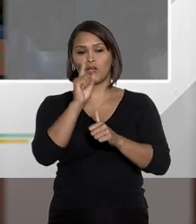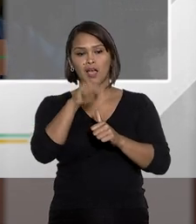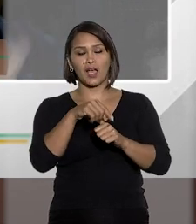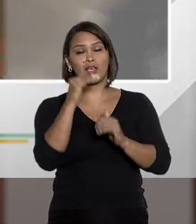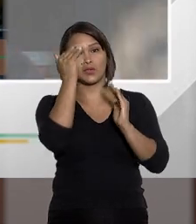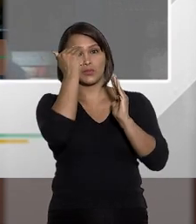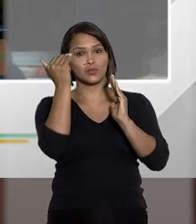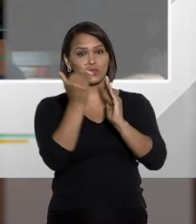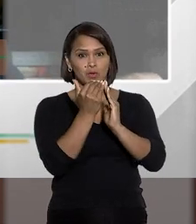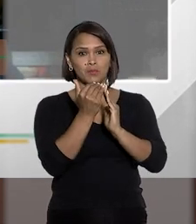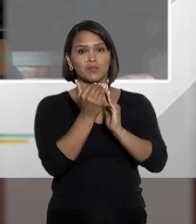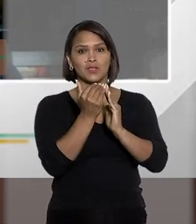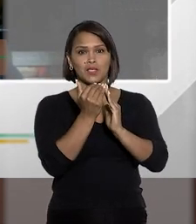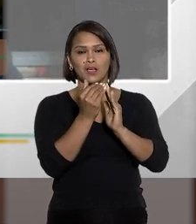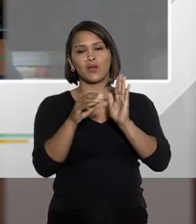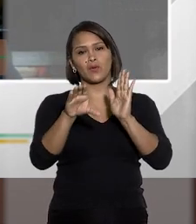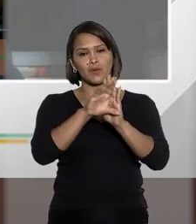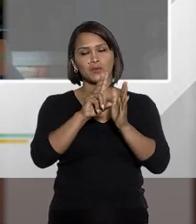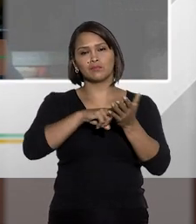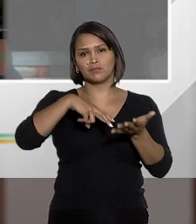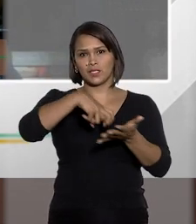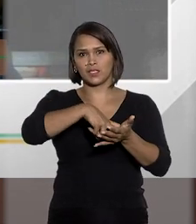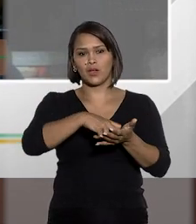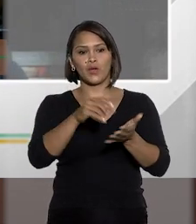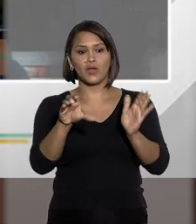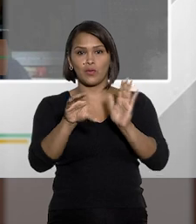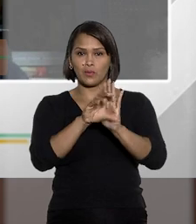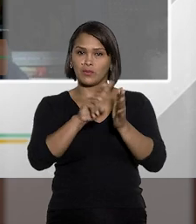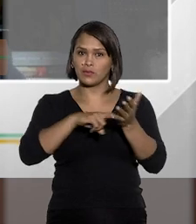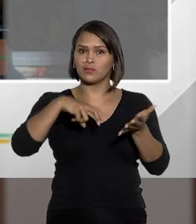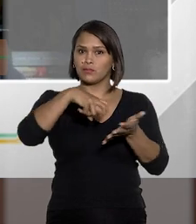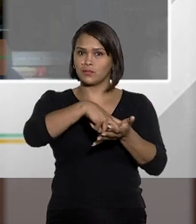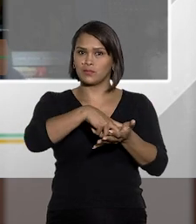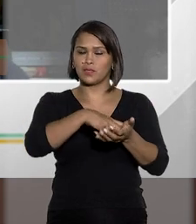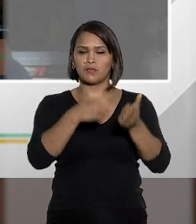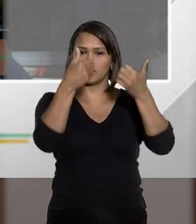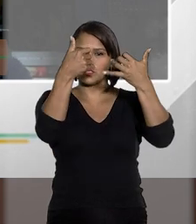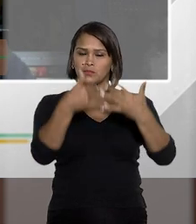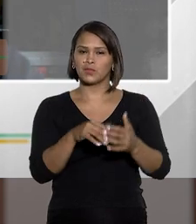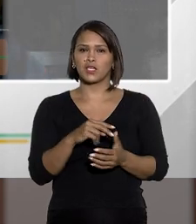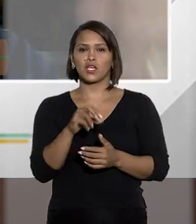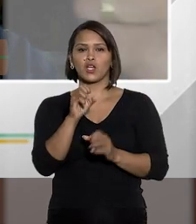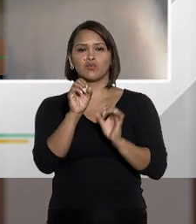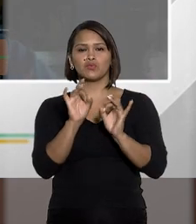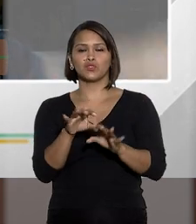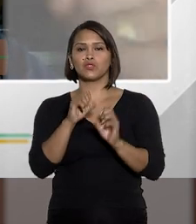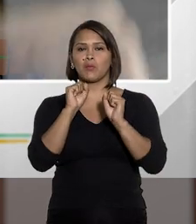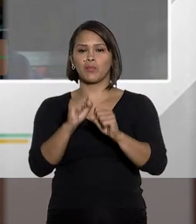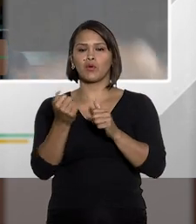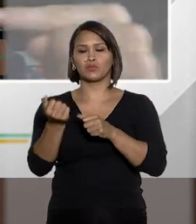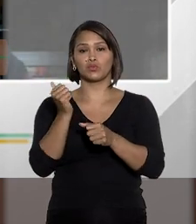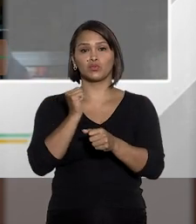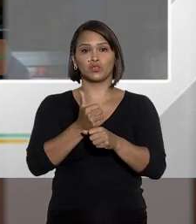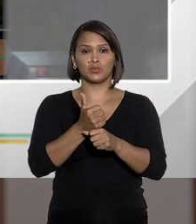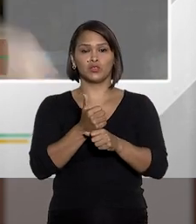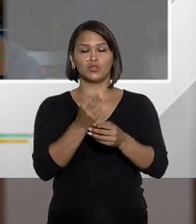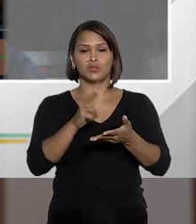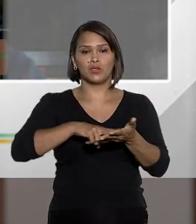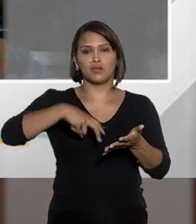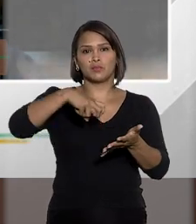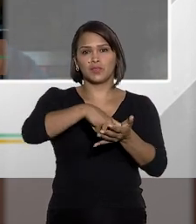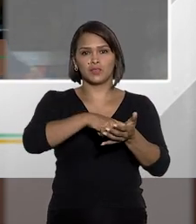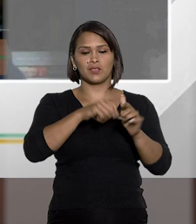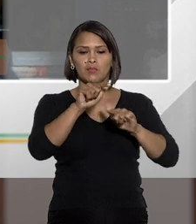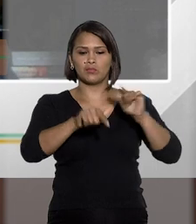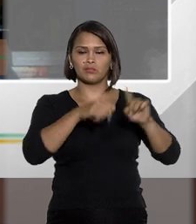a substituição. E aí eu sou obrigado a dialogar com o código penal. E o código penal diz que eu só posso substituir a